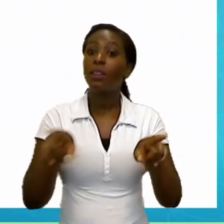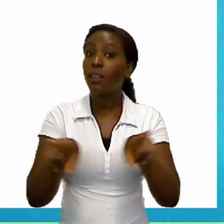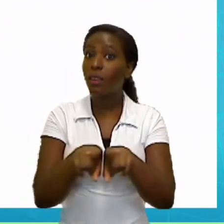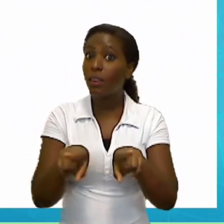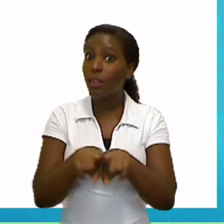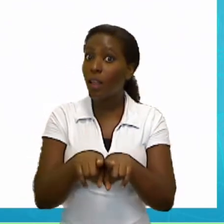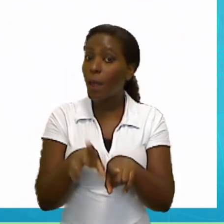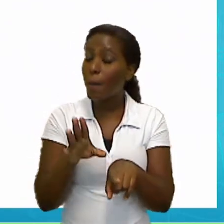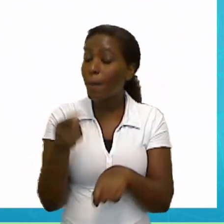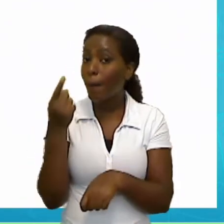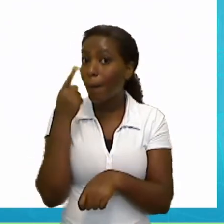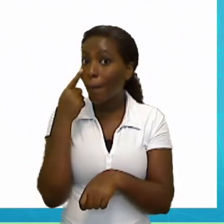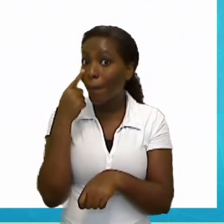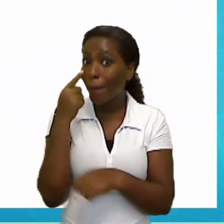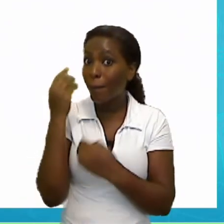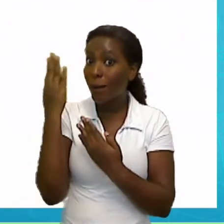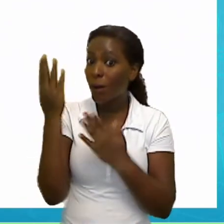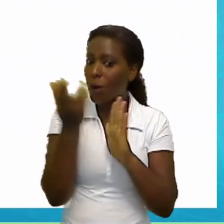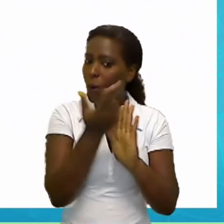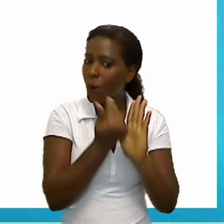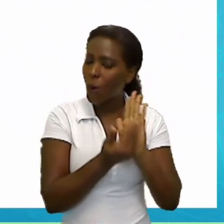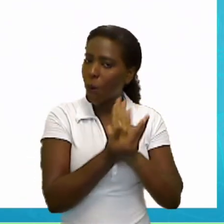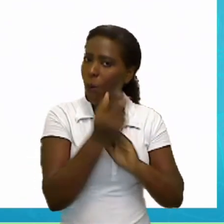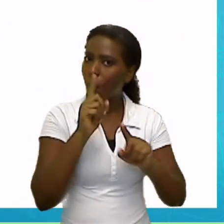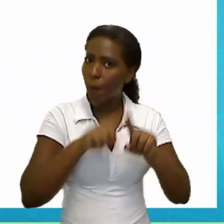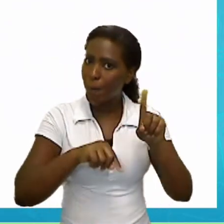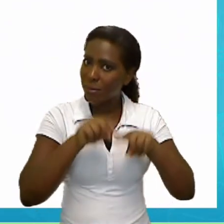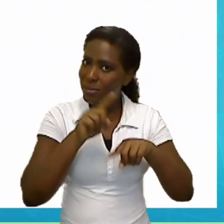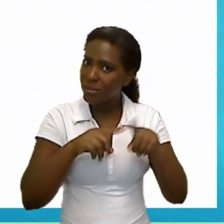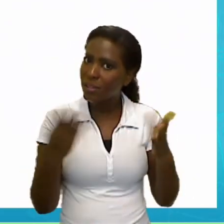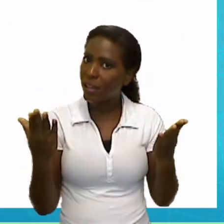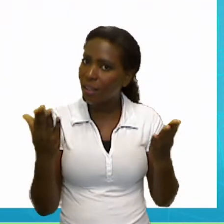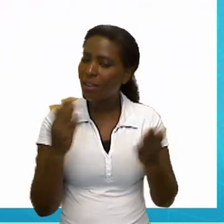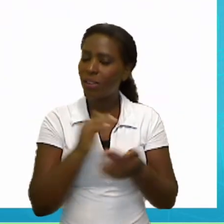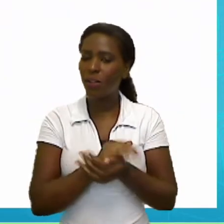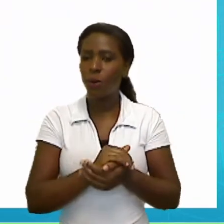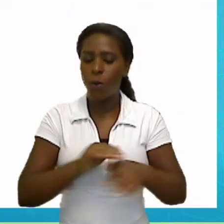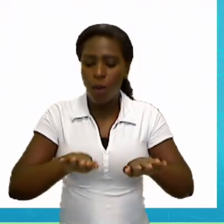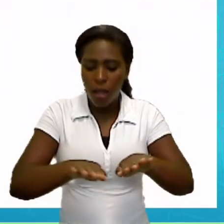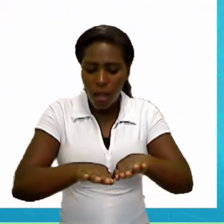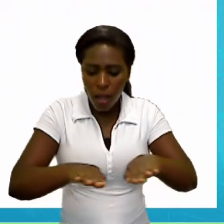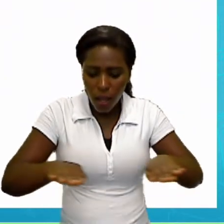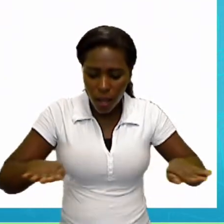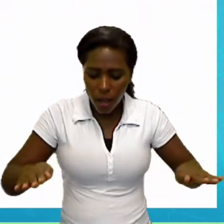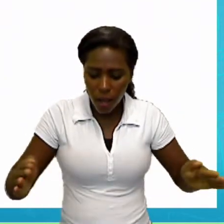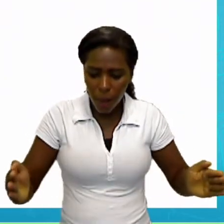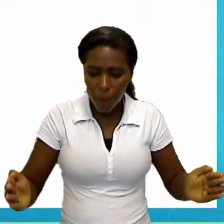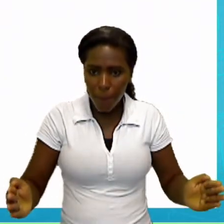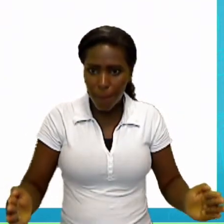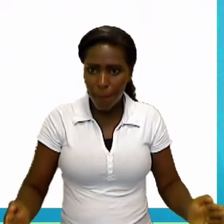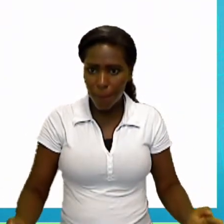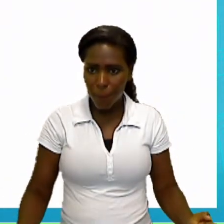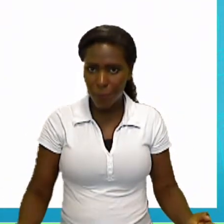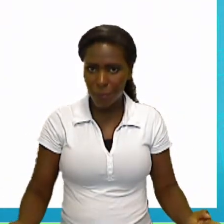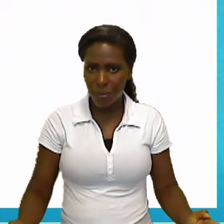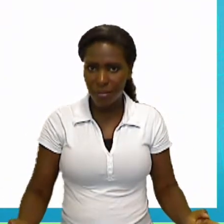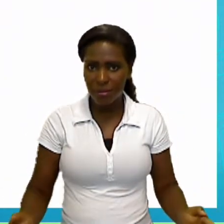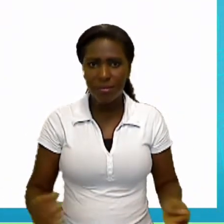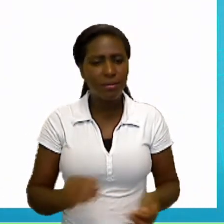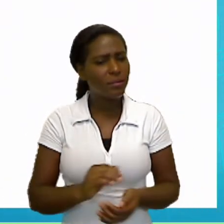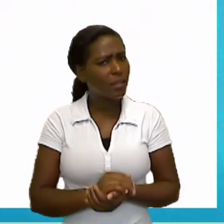Podemos observar agora o outro objeto, que é a mesa. Mesa em inglês. Table.